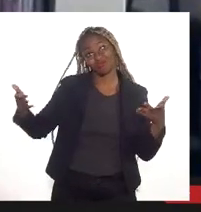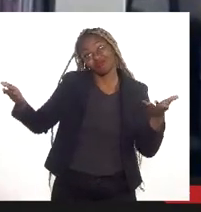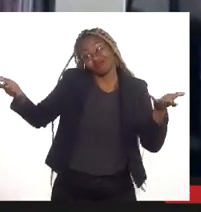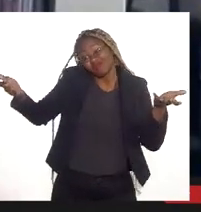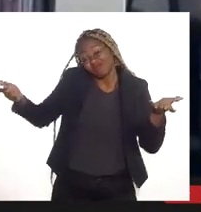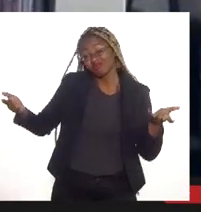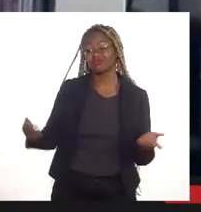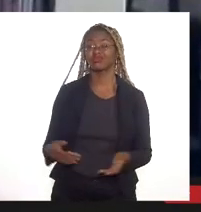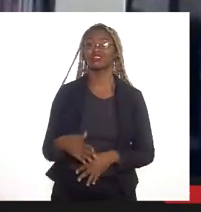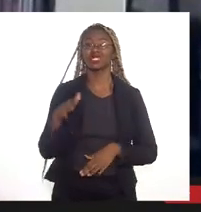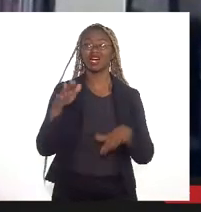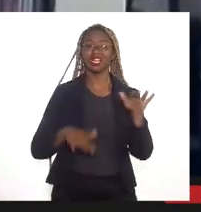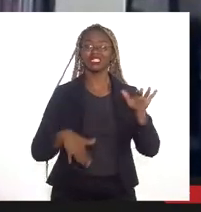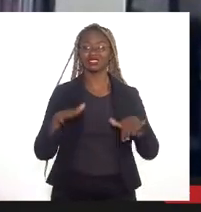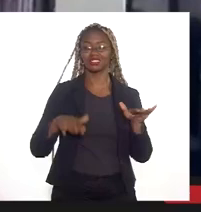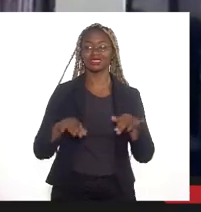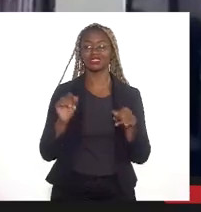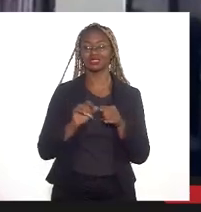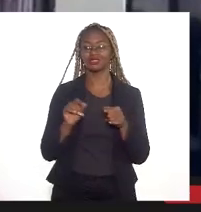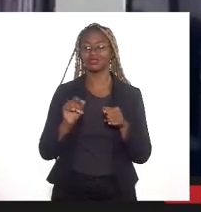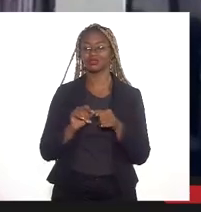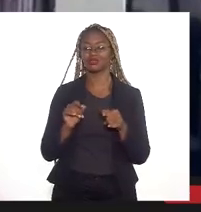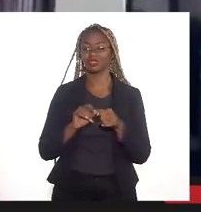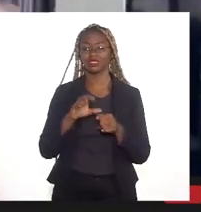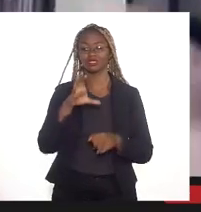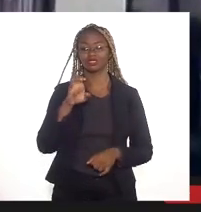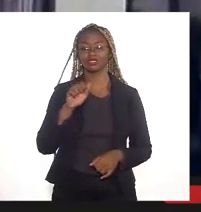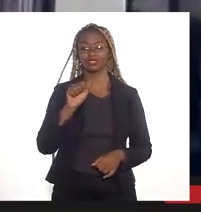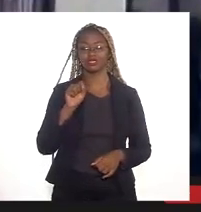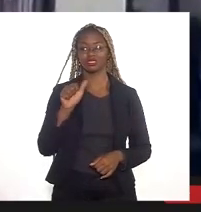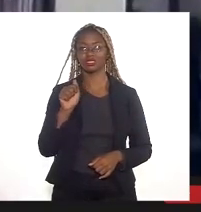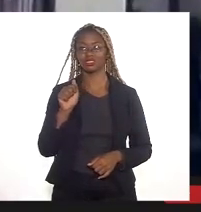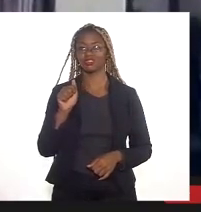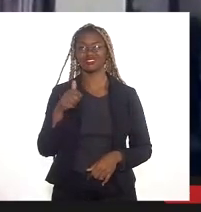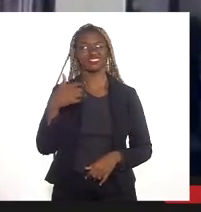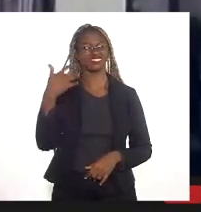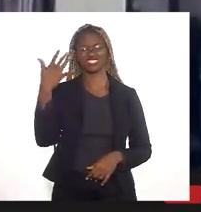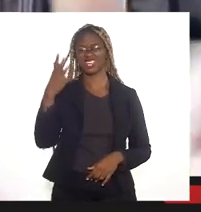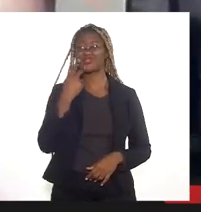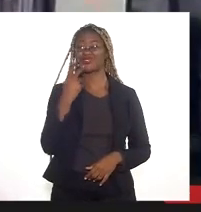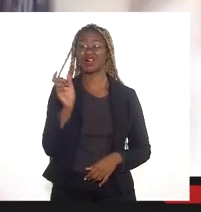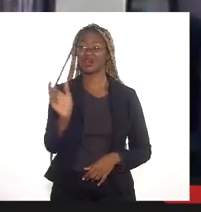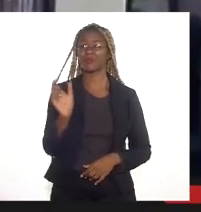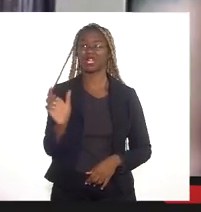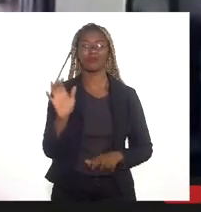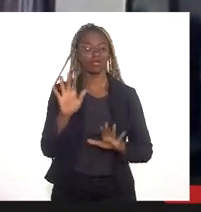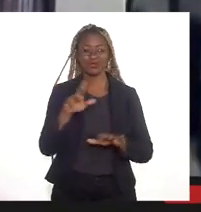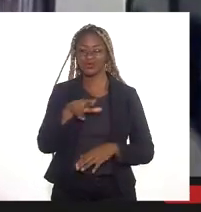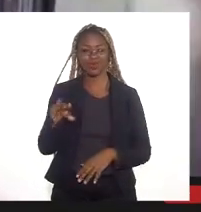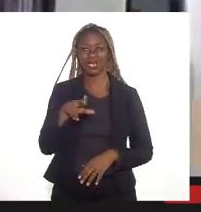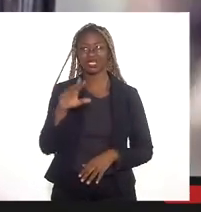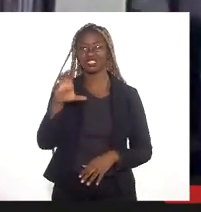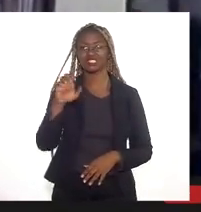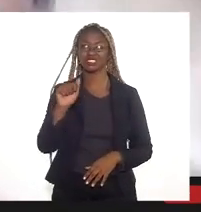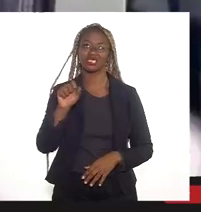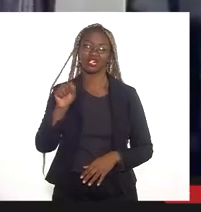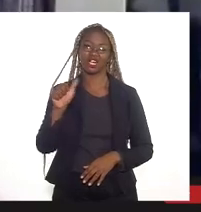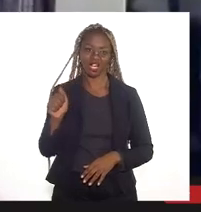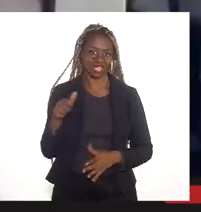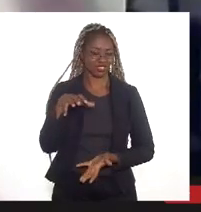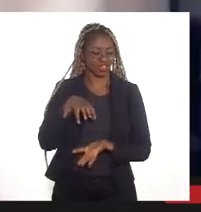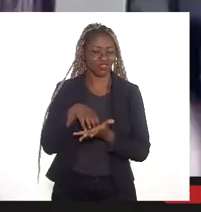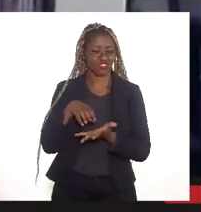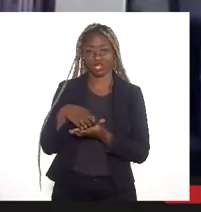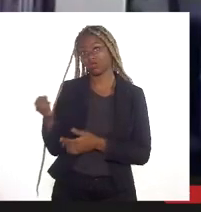de repente, faz o SEASA, o SEASA não é o SEASA, fico falando SEASA, mas parece que não é SEASA, é um centro,